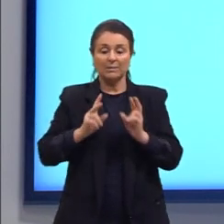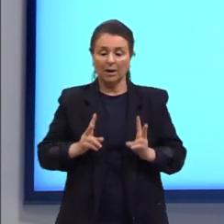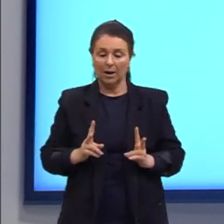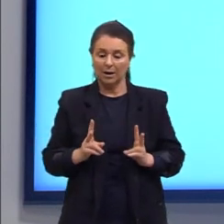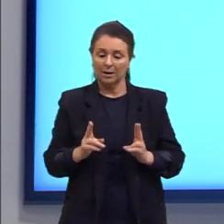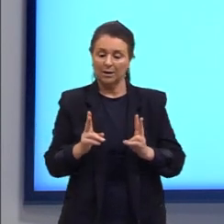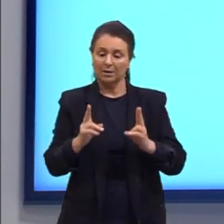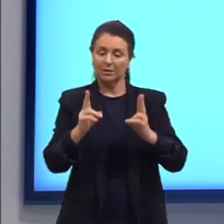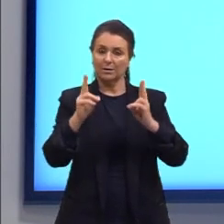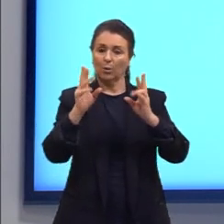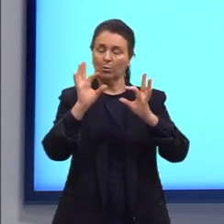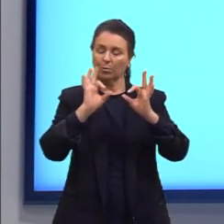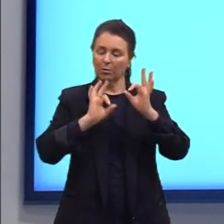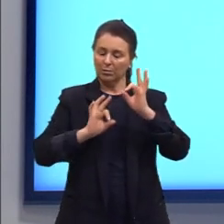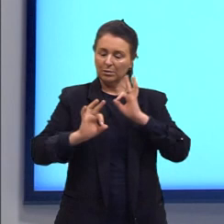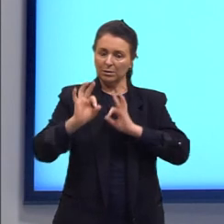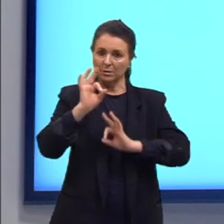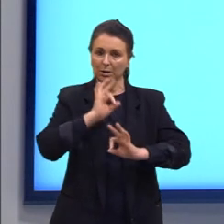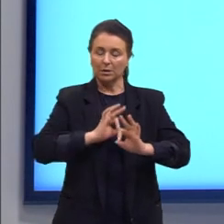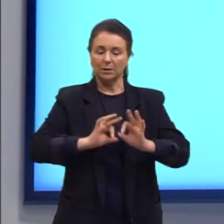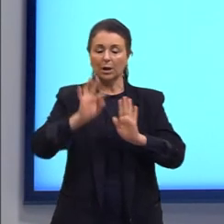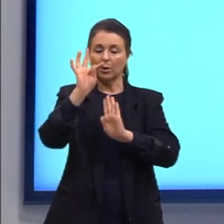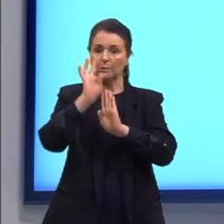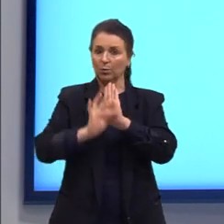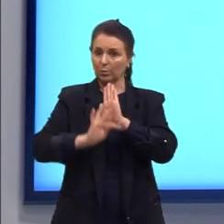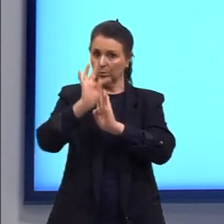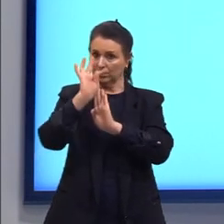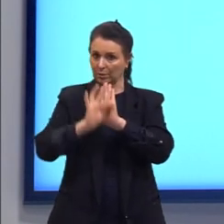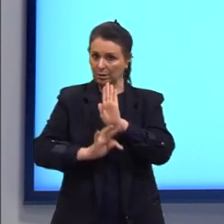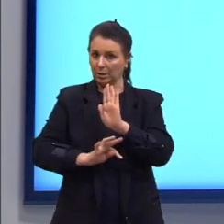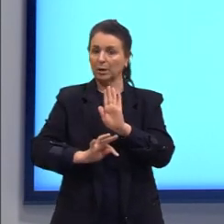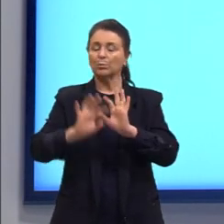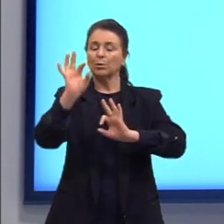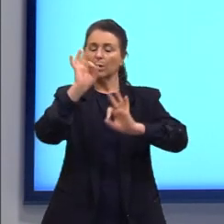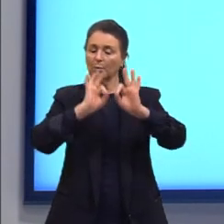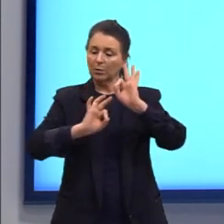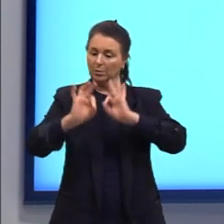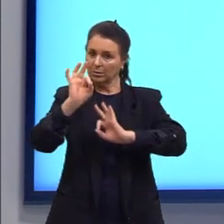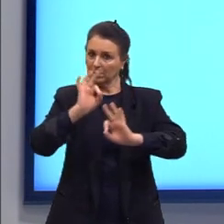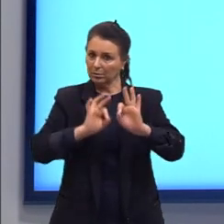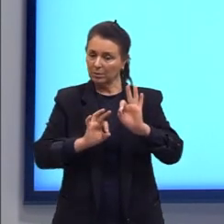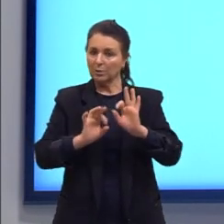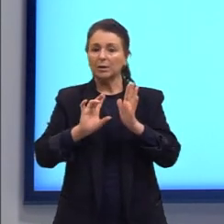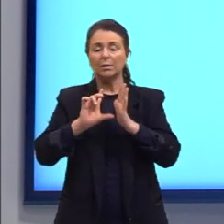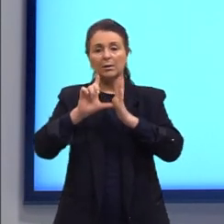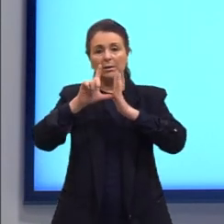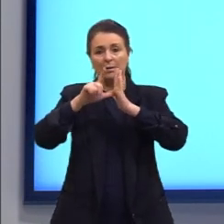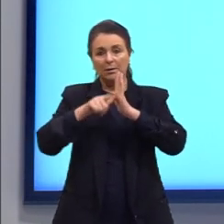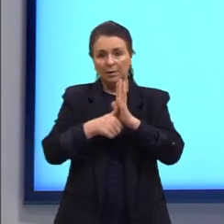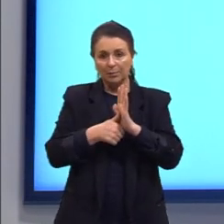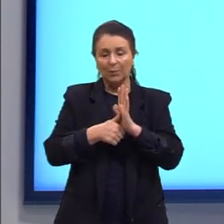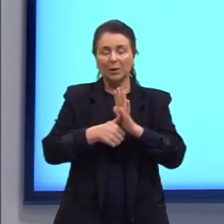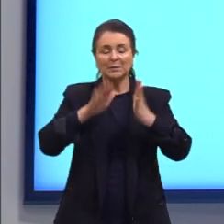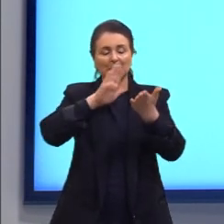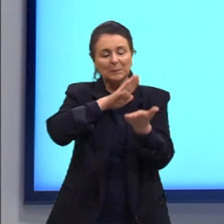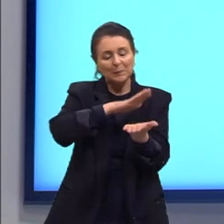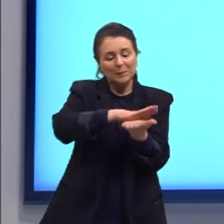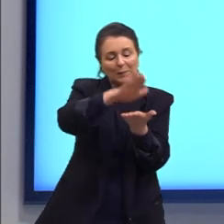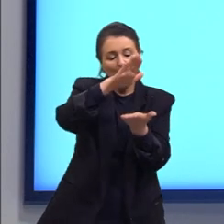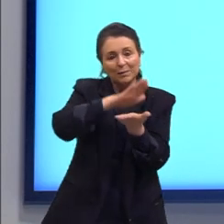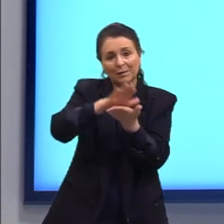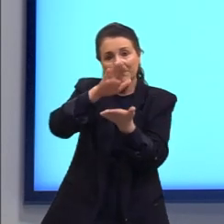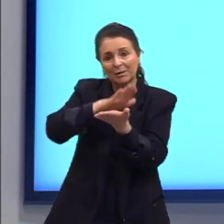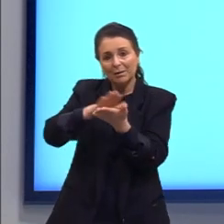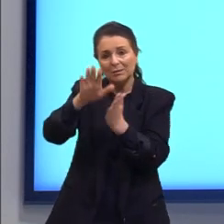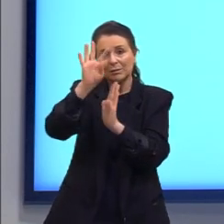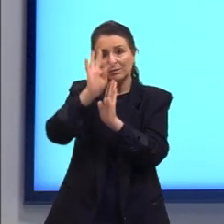são os ajustes, tanto do texto escrito quanto da organização. E, por fim, a publicação desse